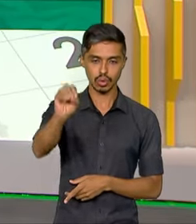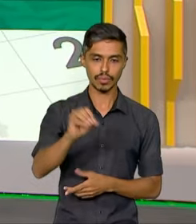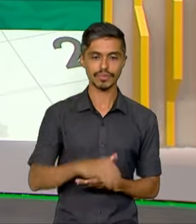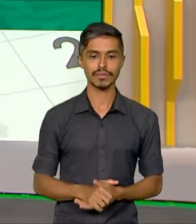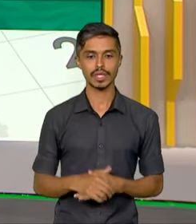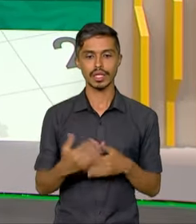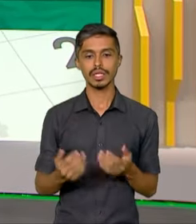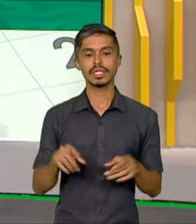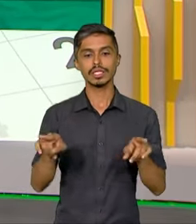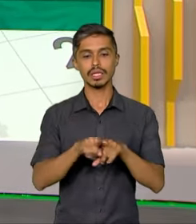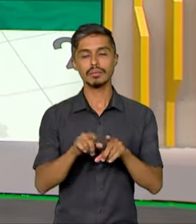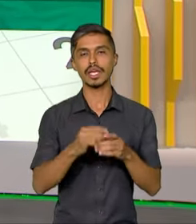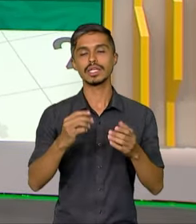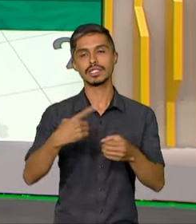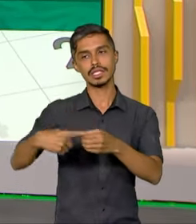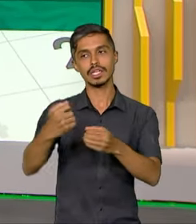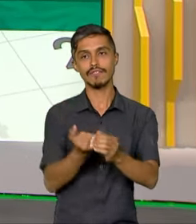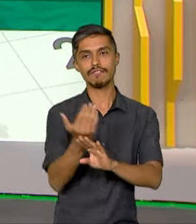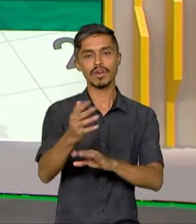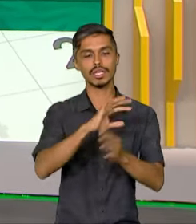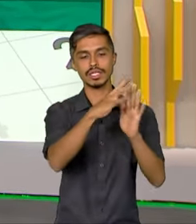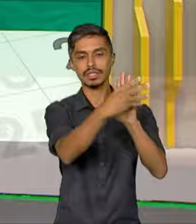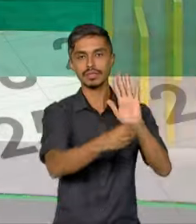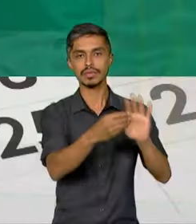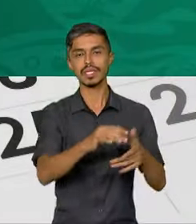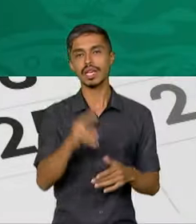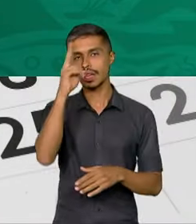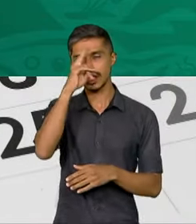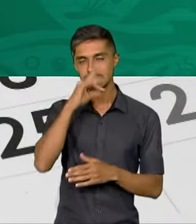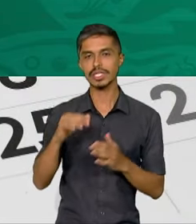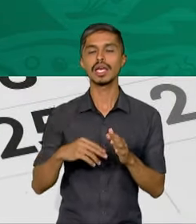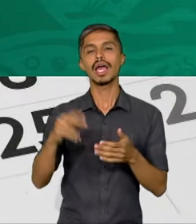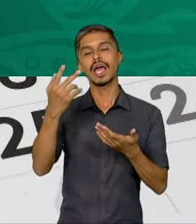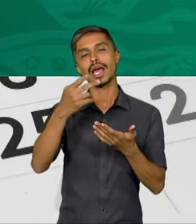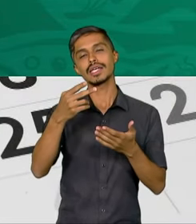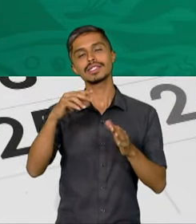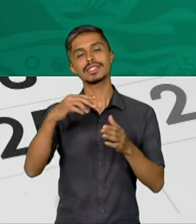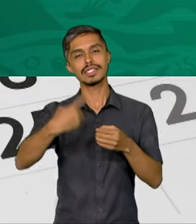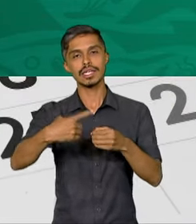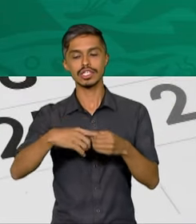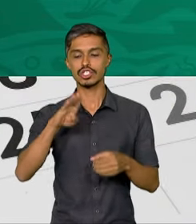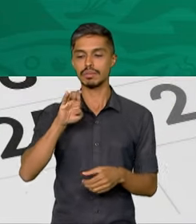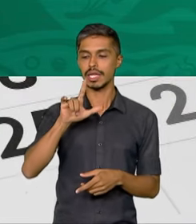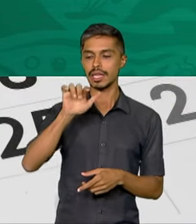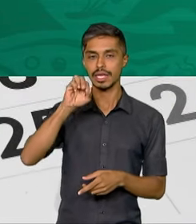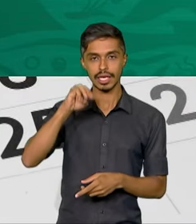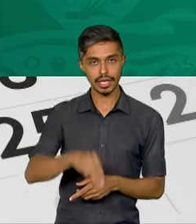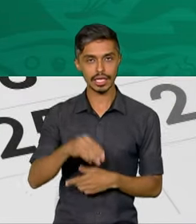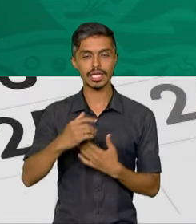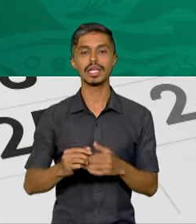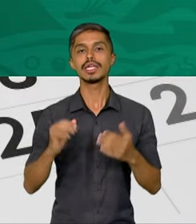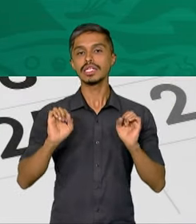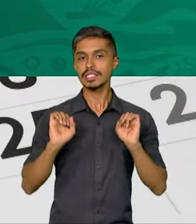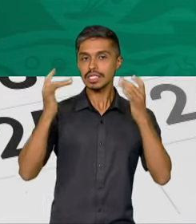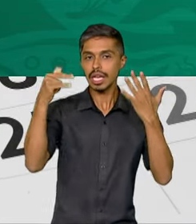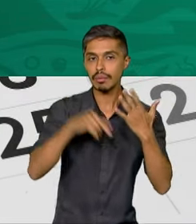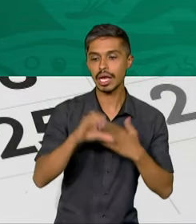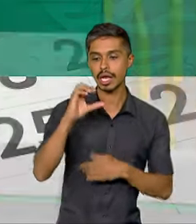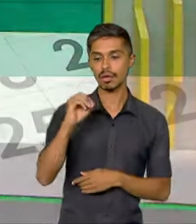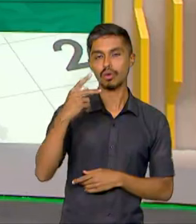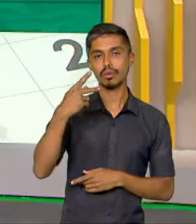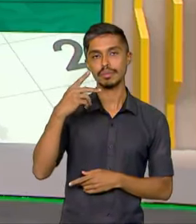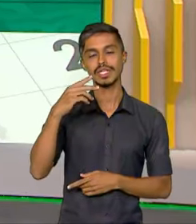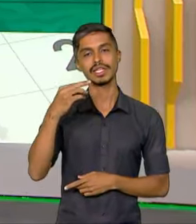das Cidades Amazônicas, lembrando que a cidade de Belém, no Pará, vai sediar a COP30 daqui a dois anos, em